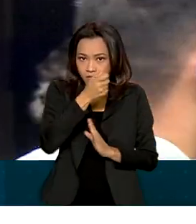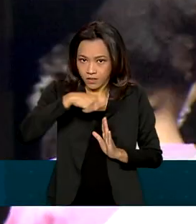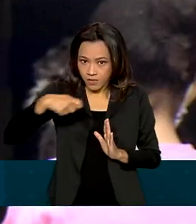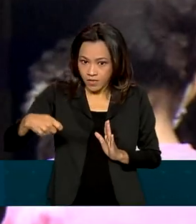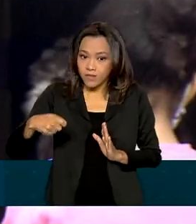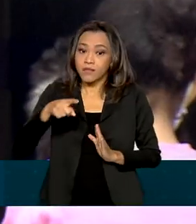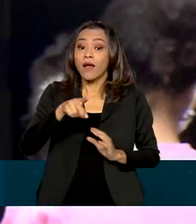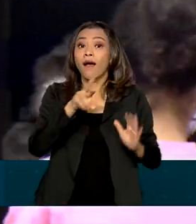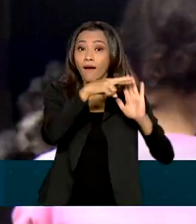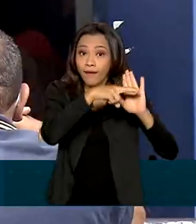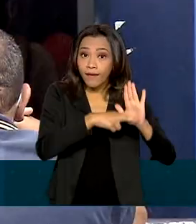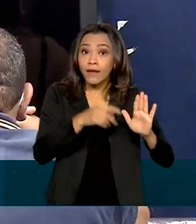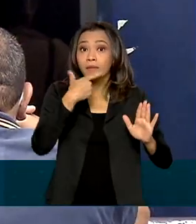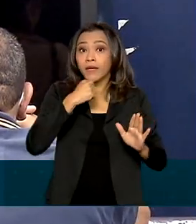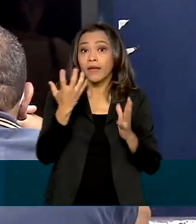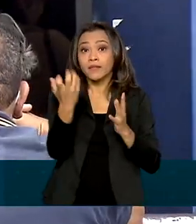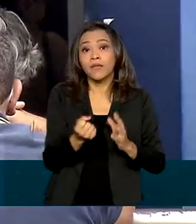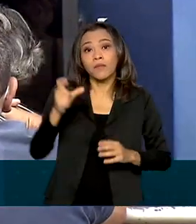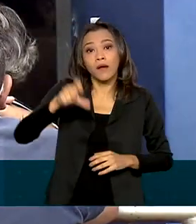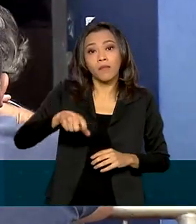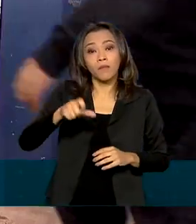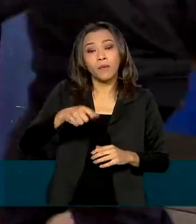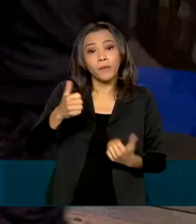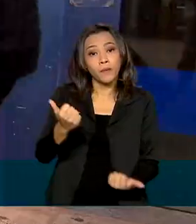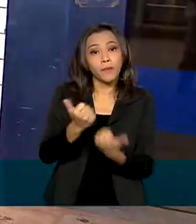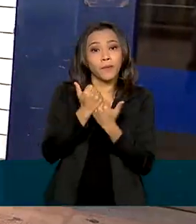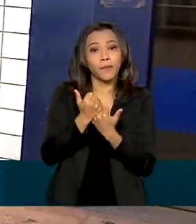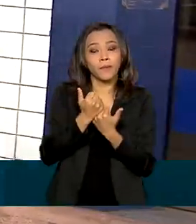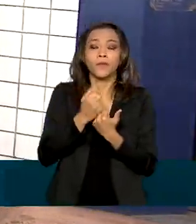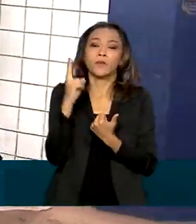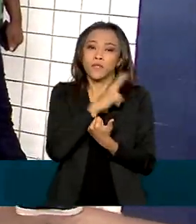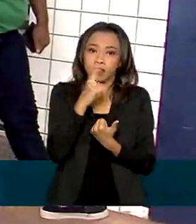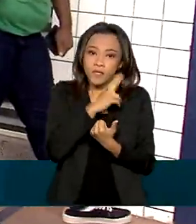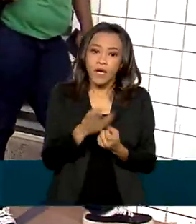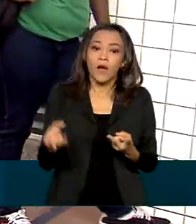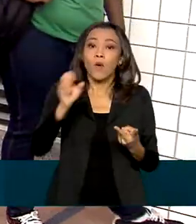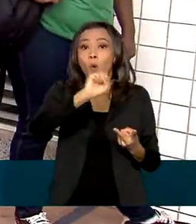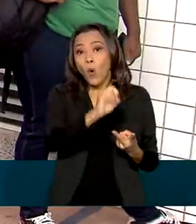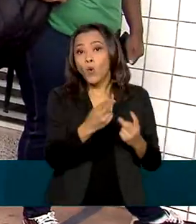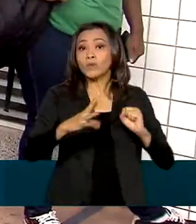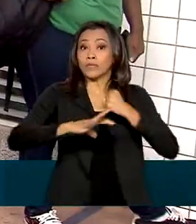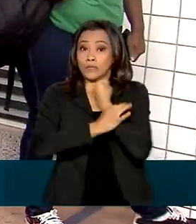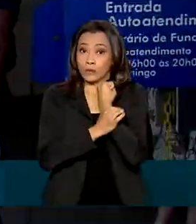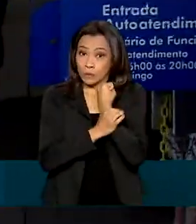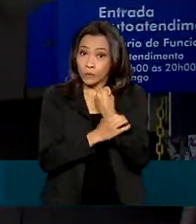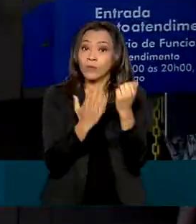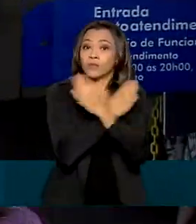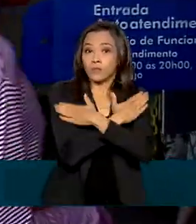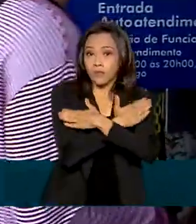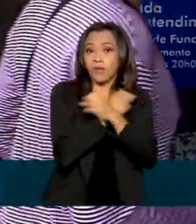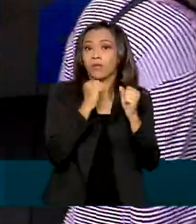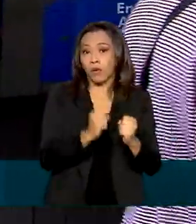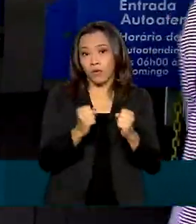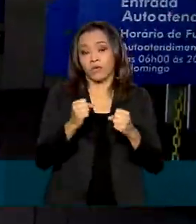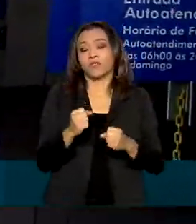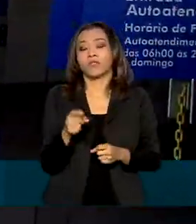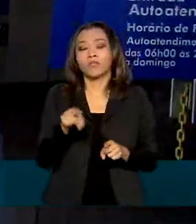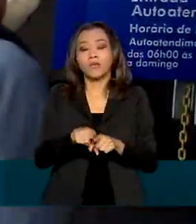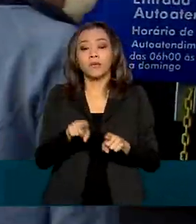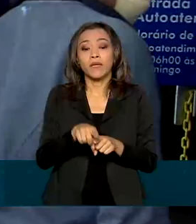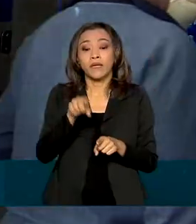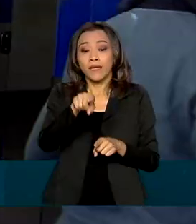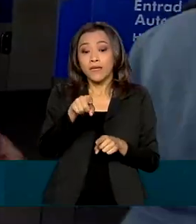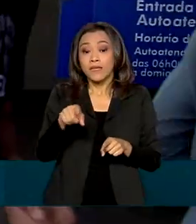recebe auxílio emergencial ou seguro-desemprego. Os valores não pagos durante esse período serão incorporados ao saldo